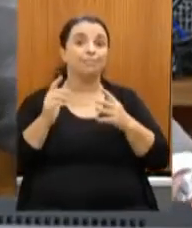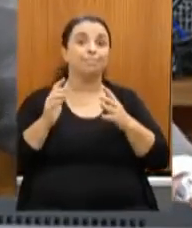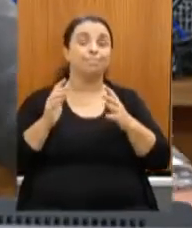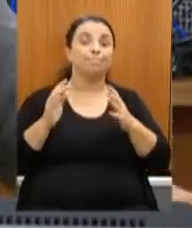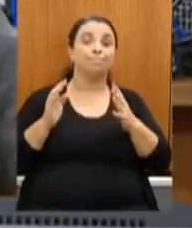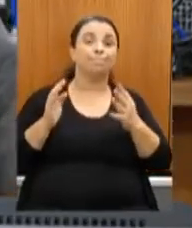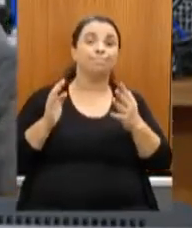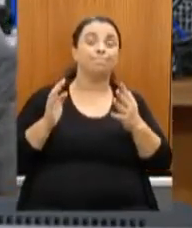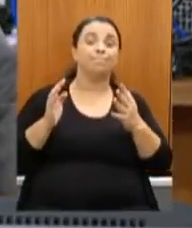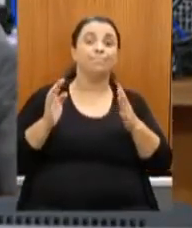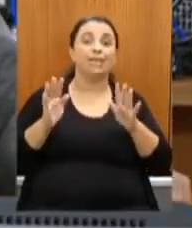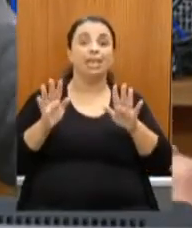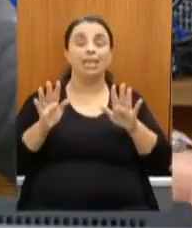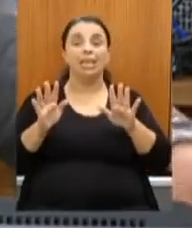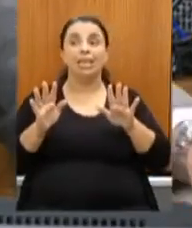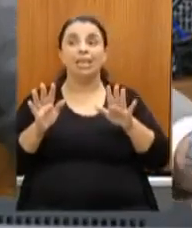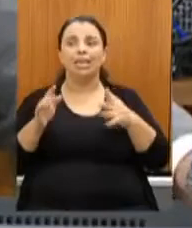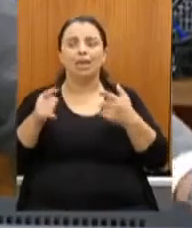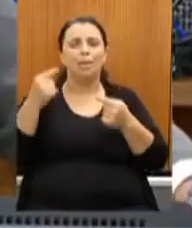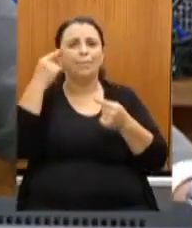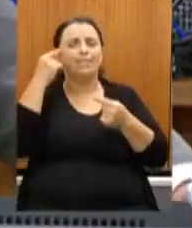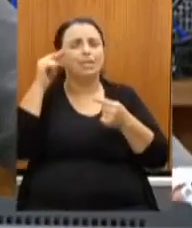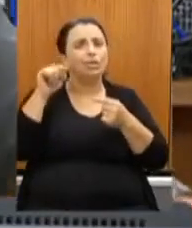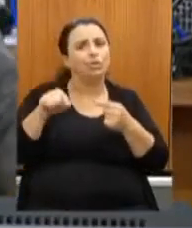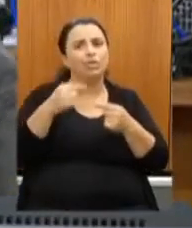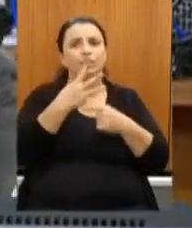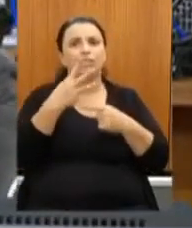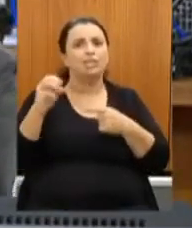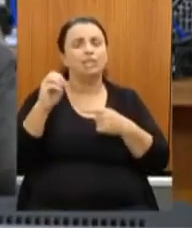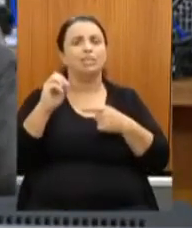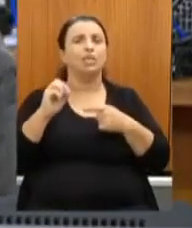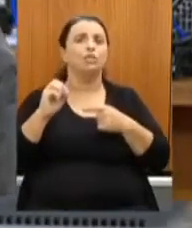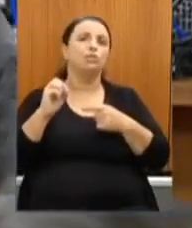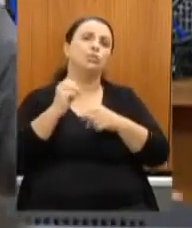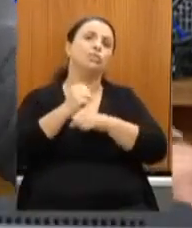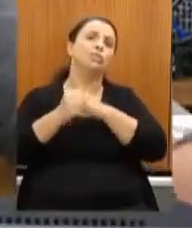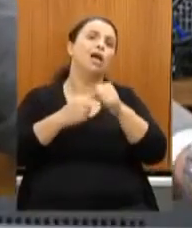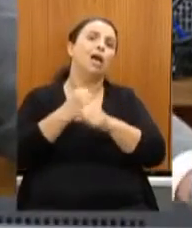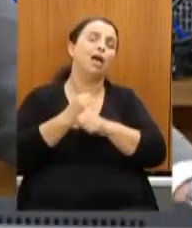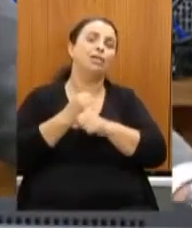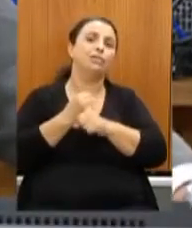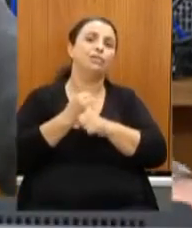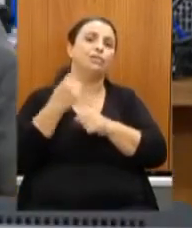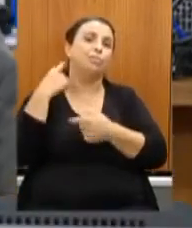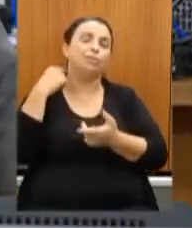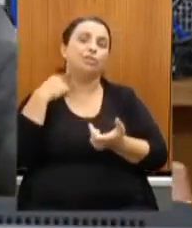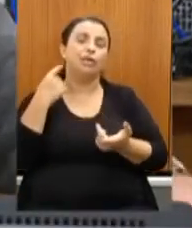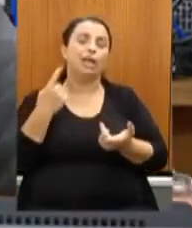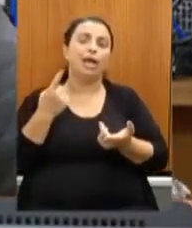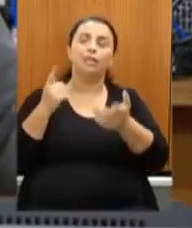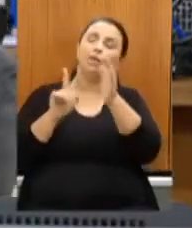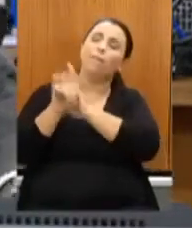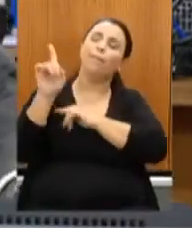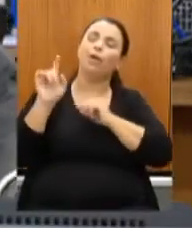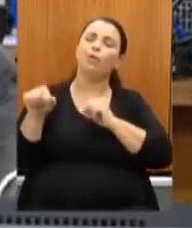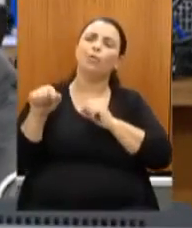explorando um pouco mais essa questão dos 300 anos mais um o que que se pensa para o ano que vem